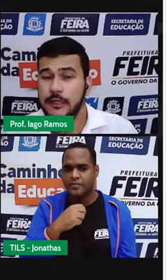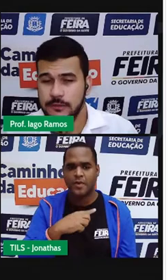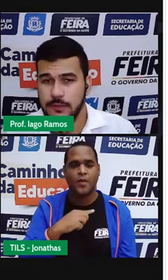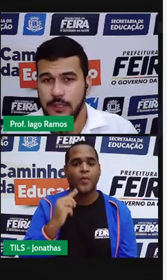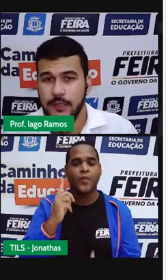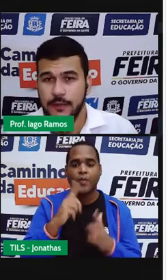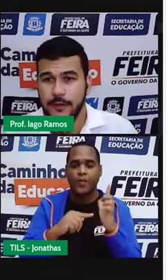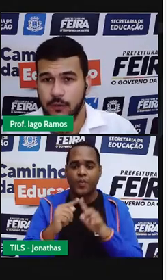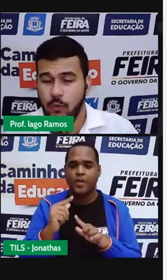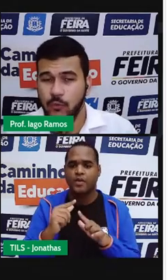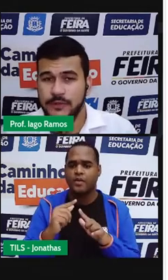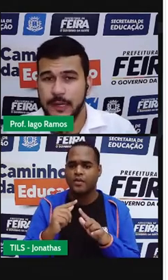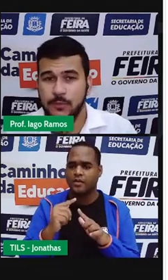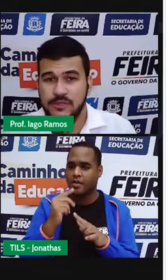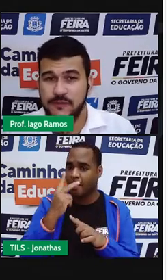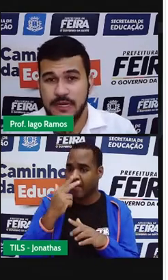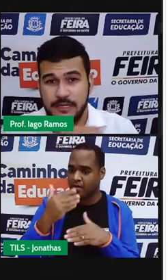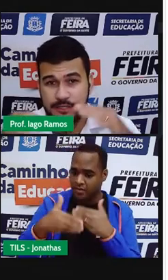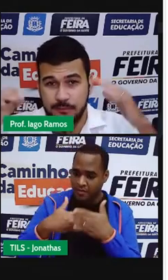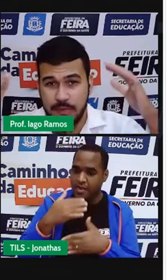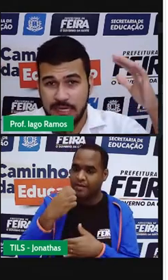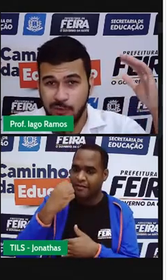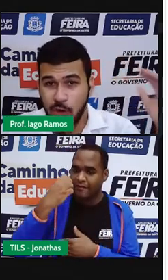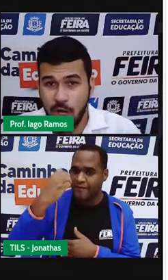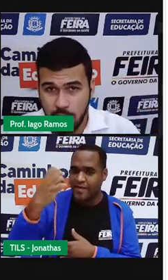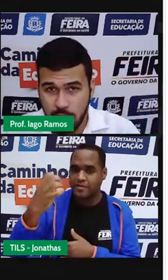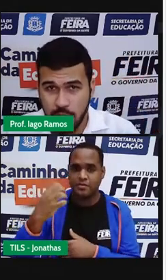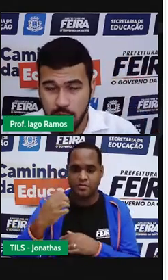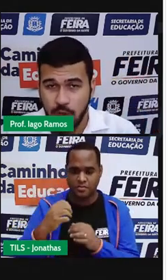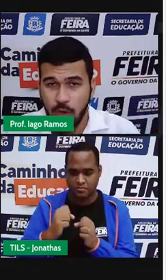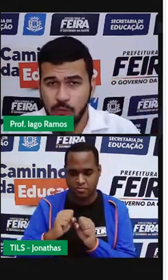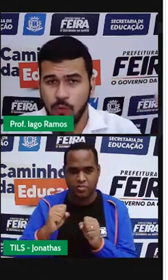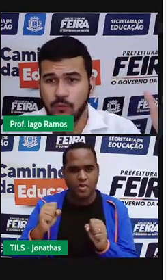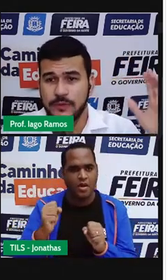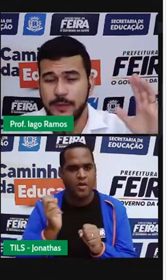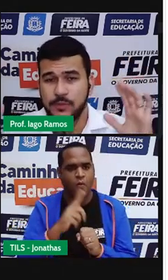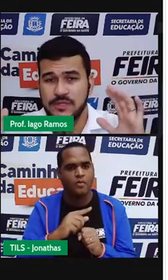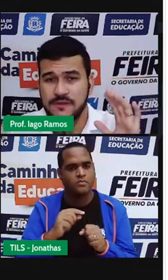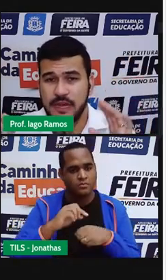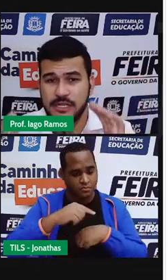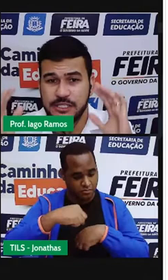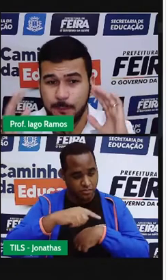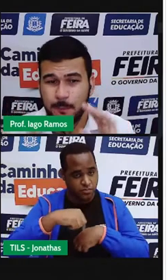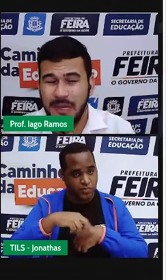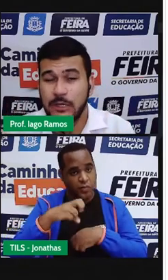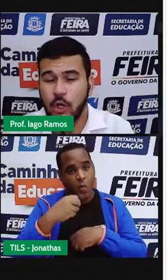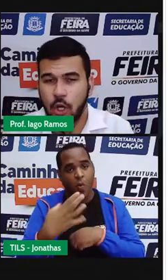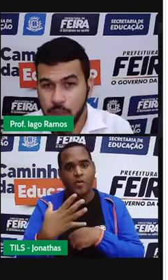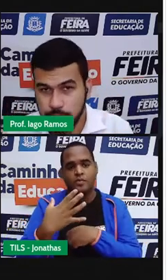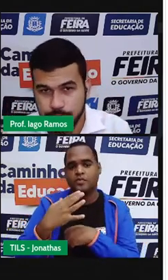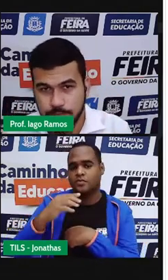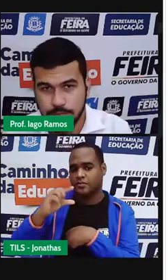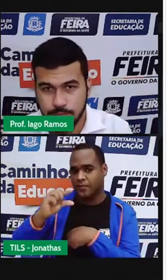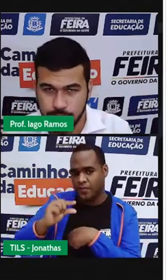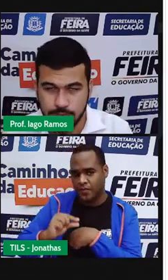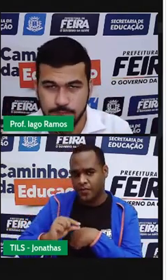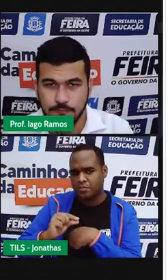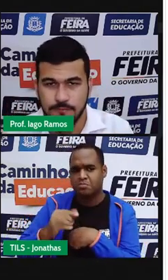chega com um tempo de viagem maior ou com um tempo de viagem menor?